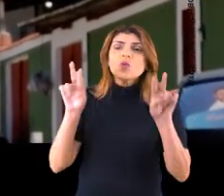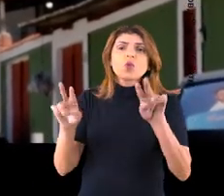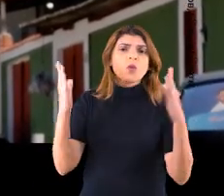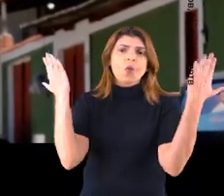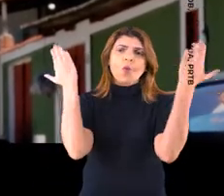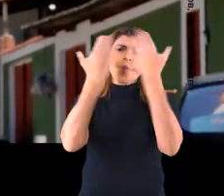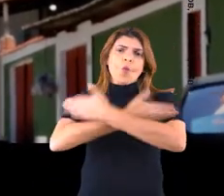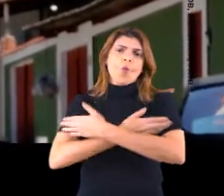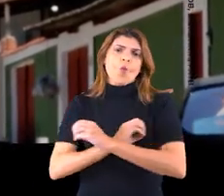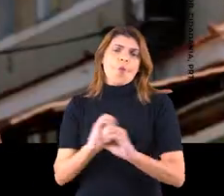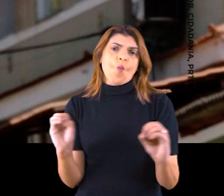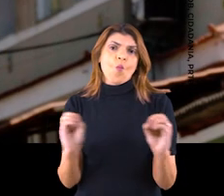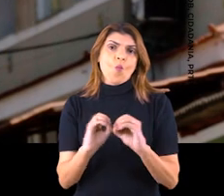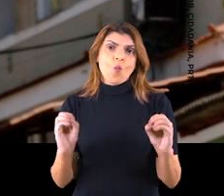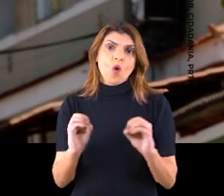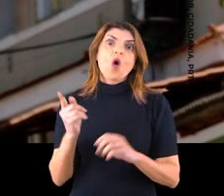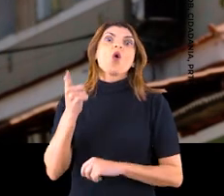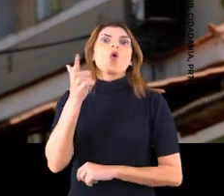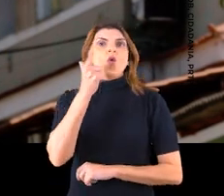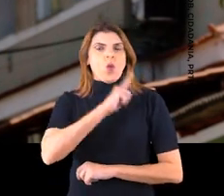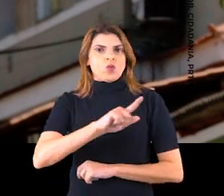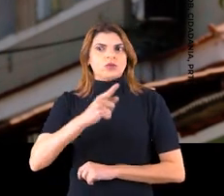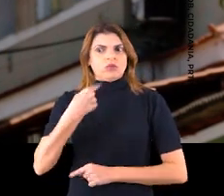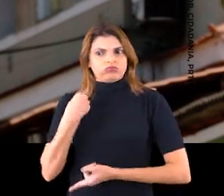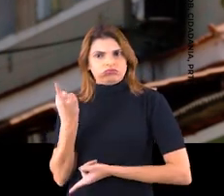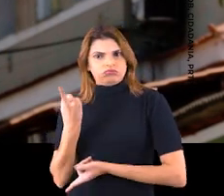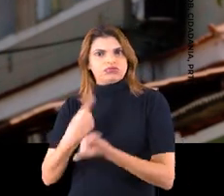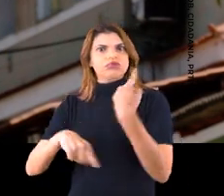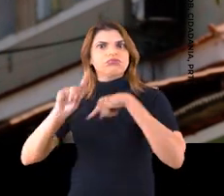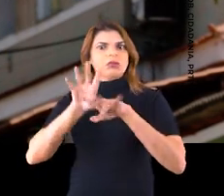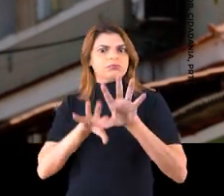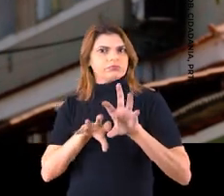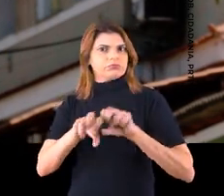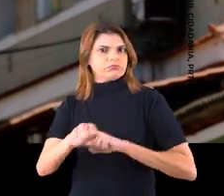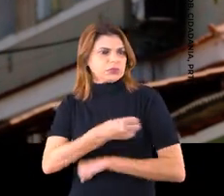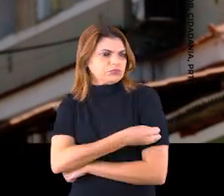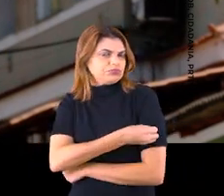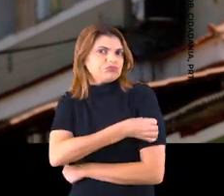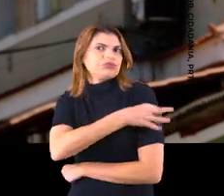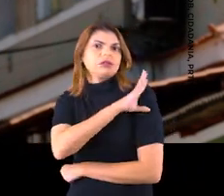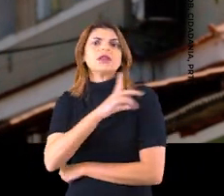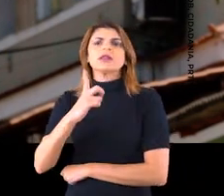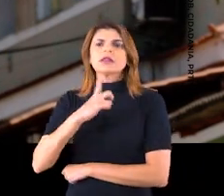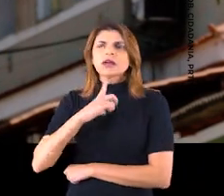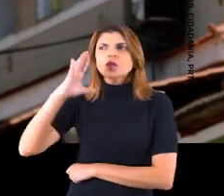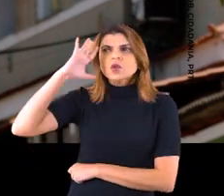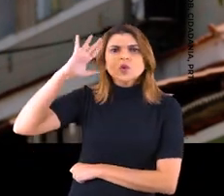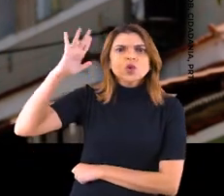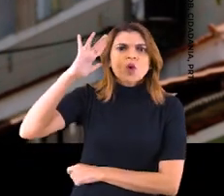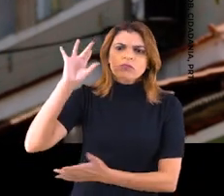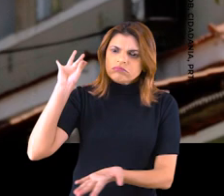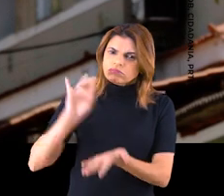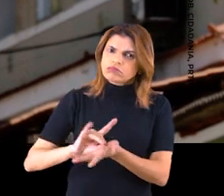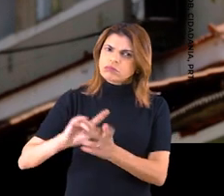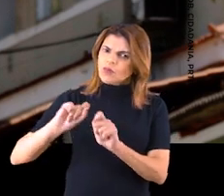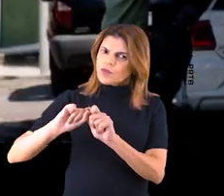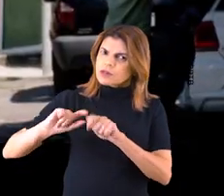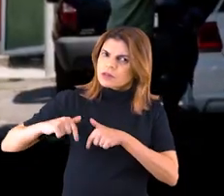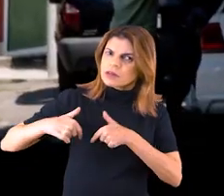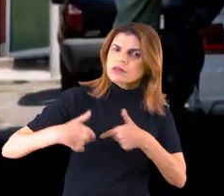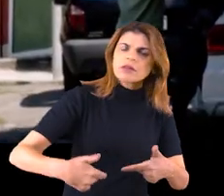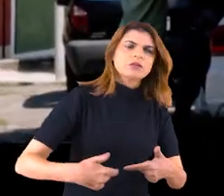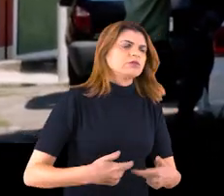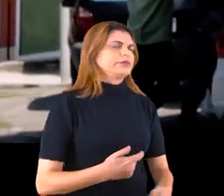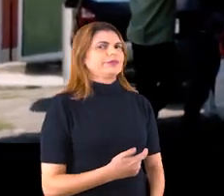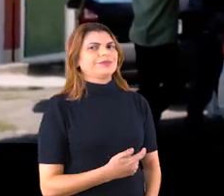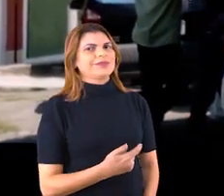vendo essa ajuda. Para poder conseguir terminar o estudo, conseguir ser, cada um ter seu sonho e realizar todos. A